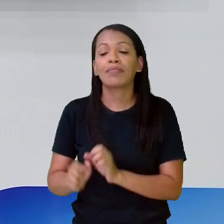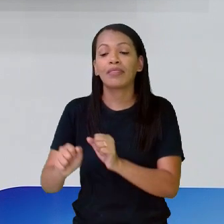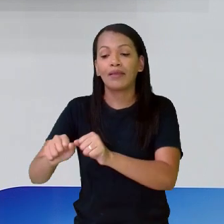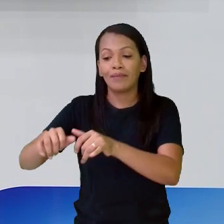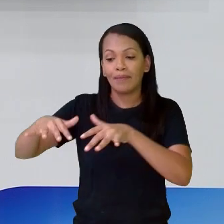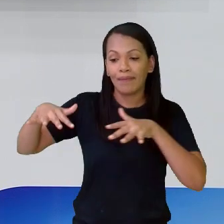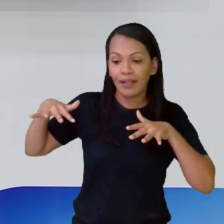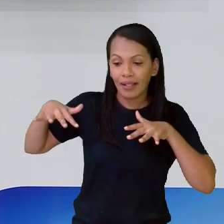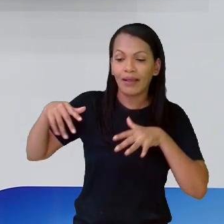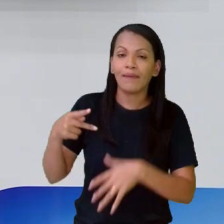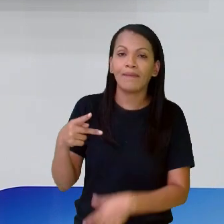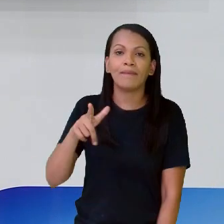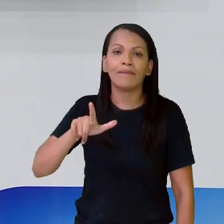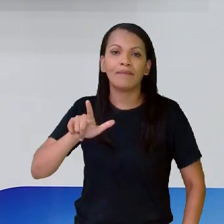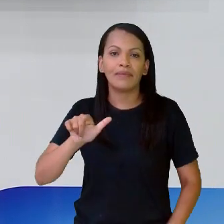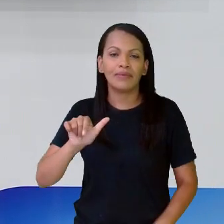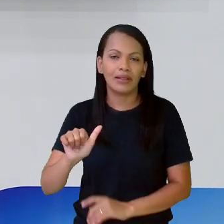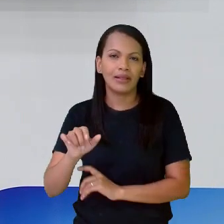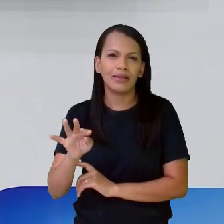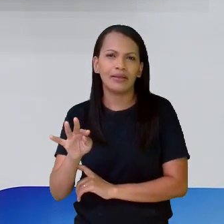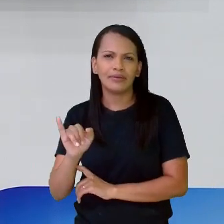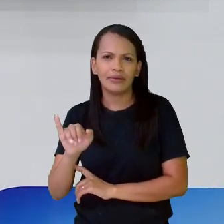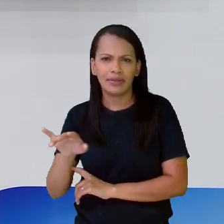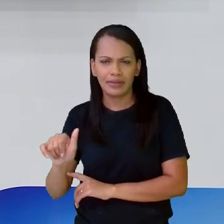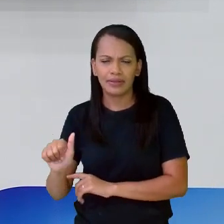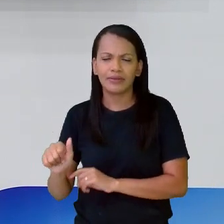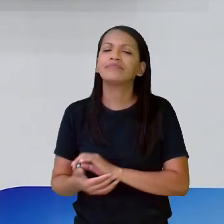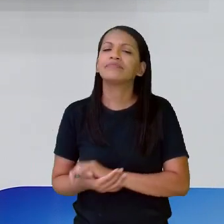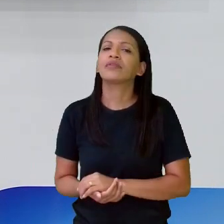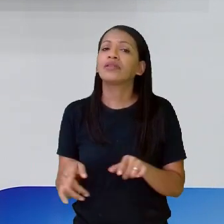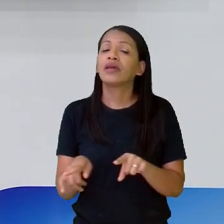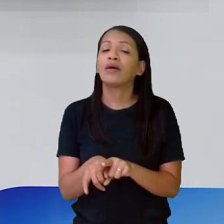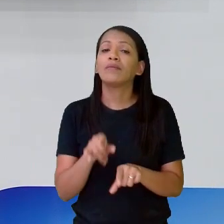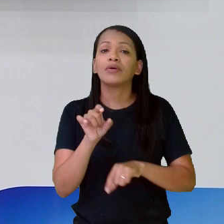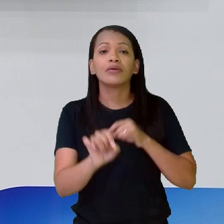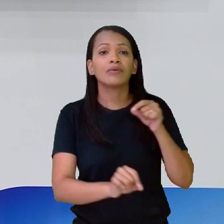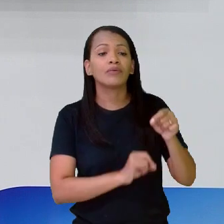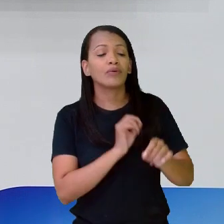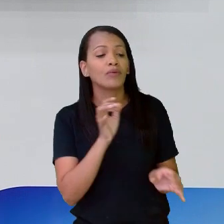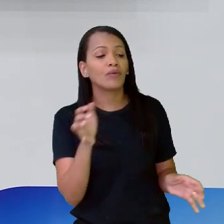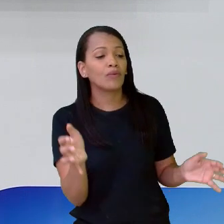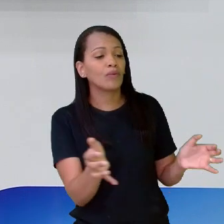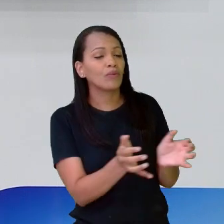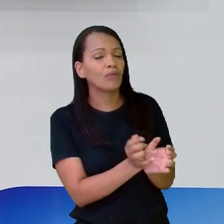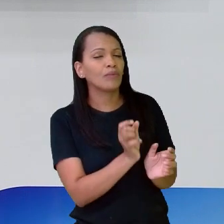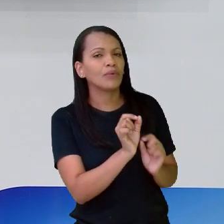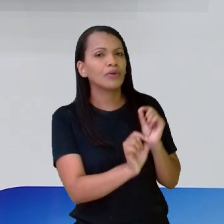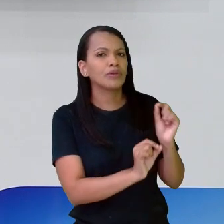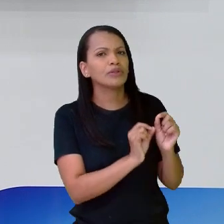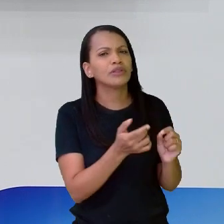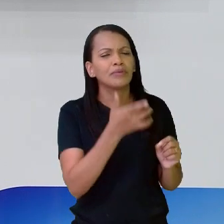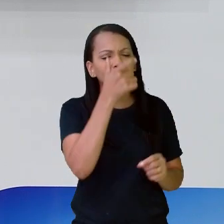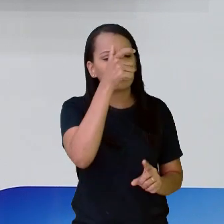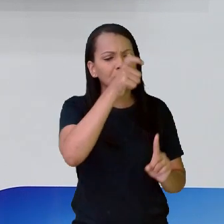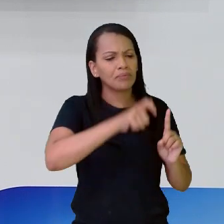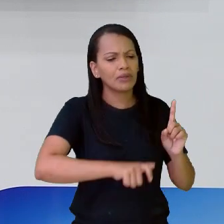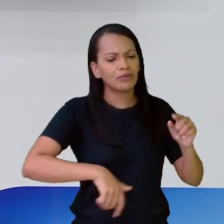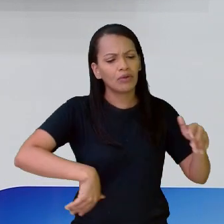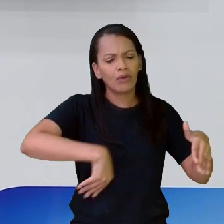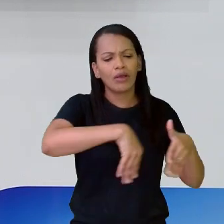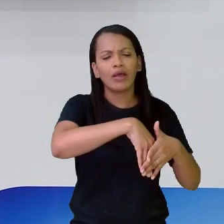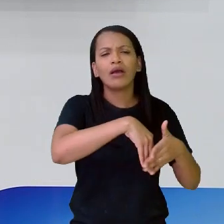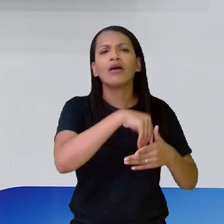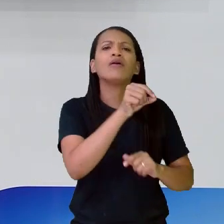coletivo de jogadores, time ou equipe, o time de futebol, o time aí de tal país,